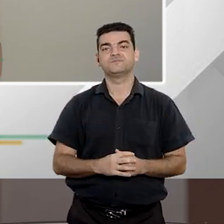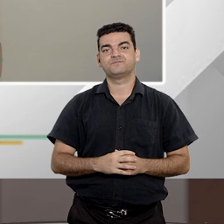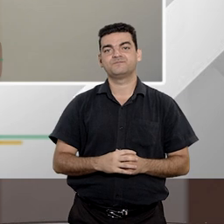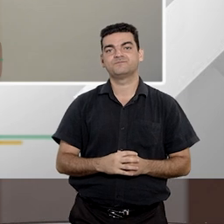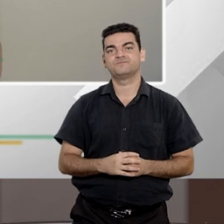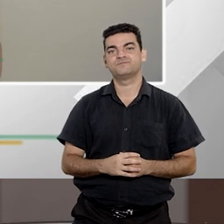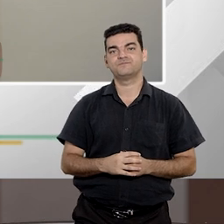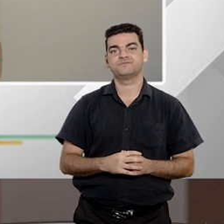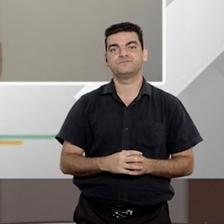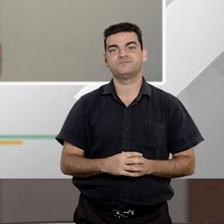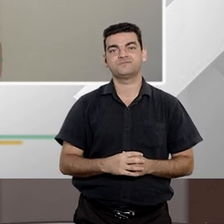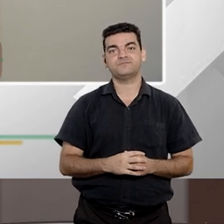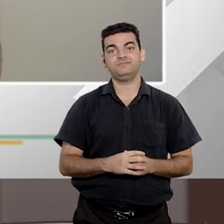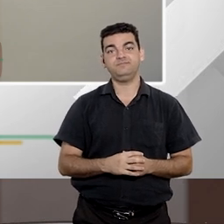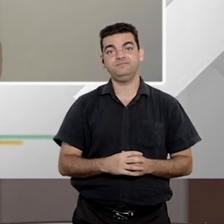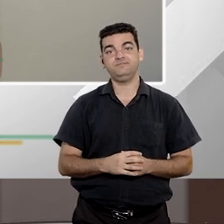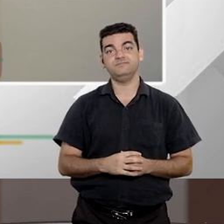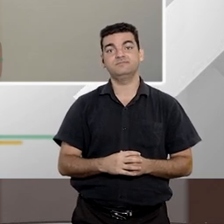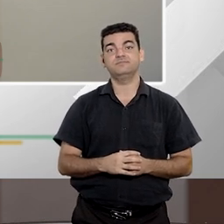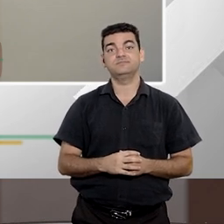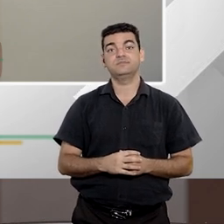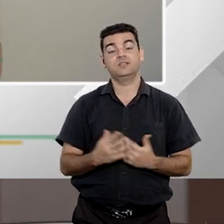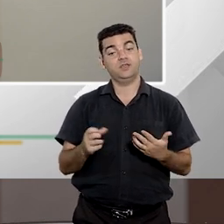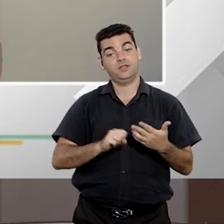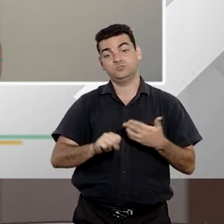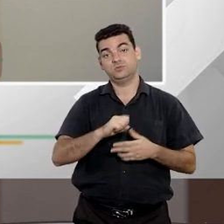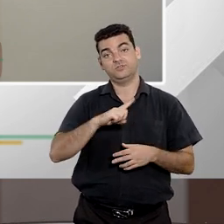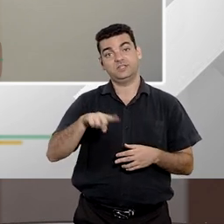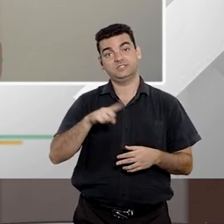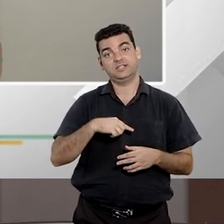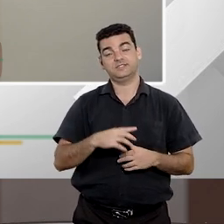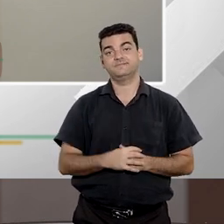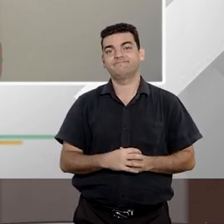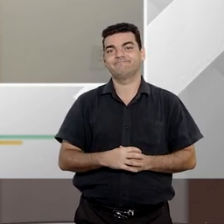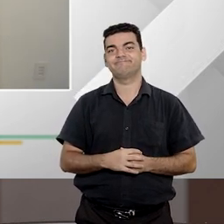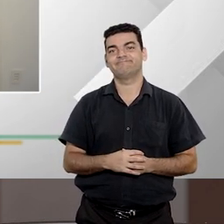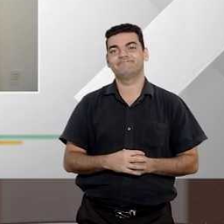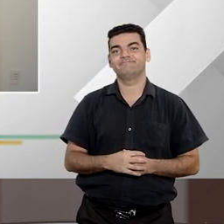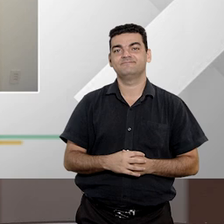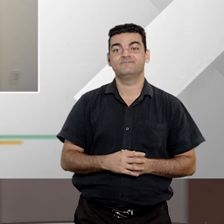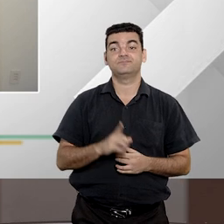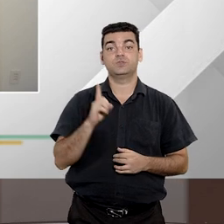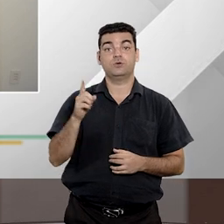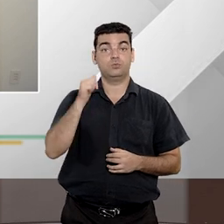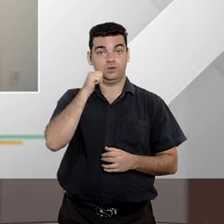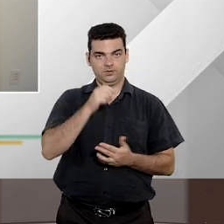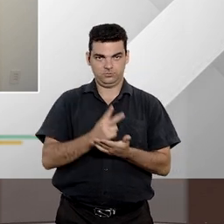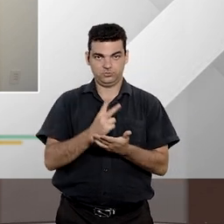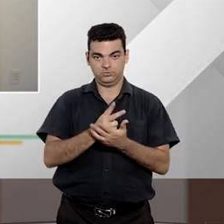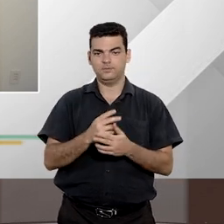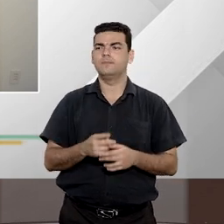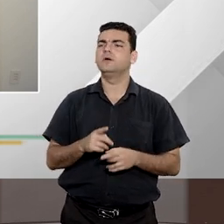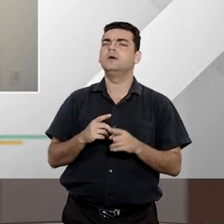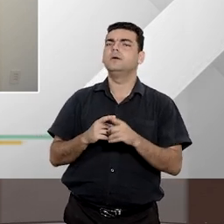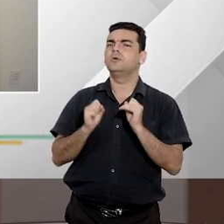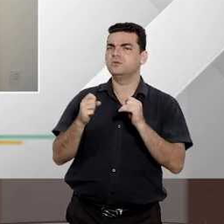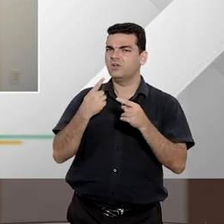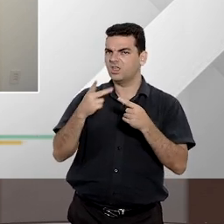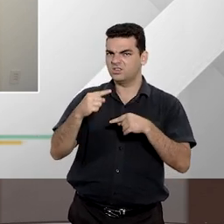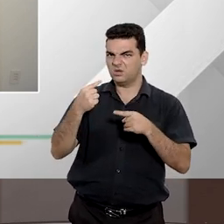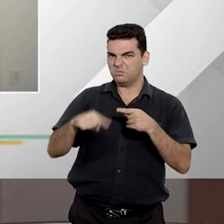especificamente a esse assunto e a súmula restou superada ainda com você Priscila é possível se alegar